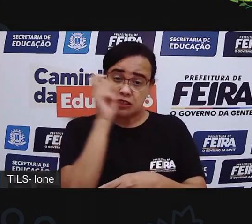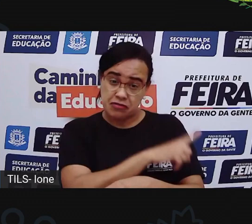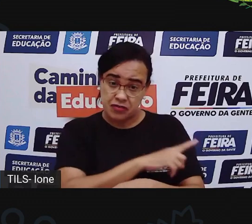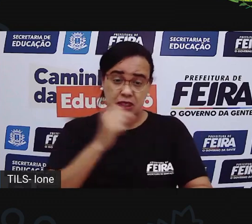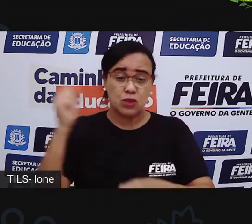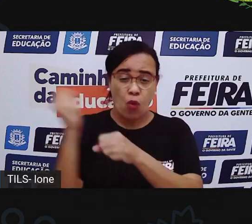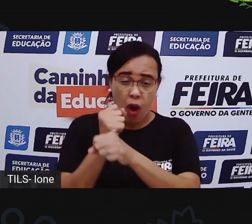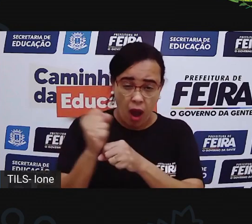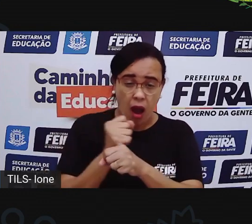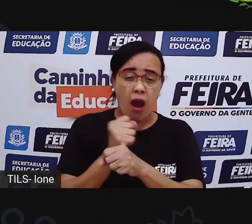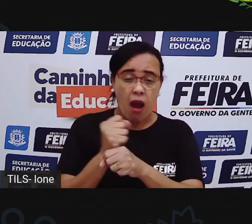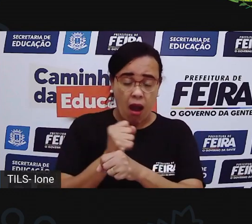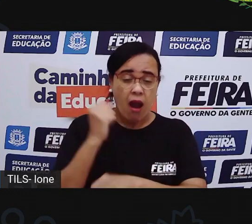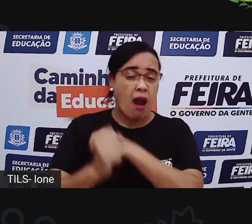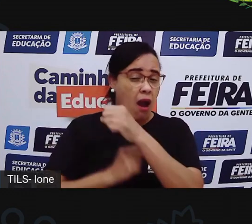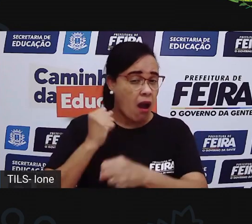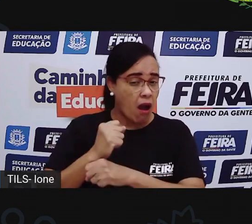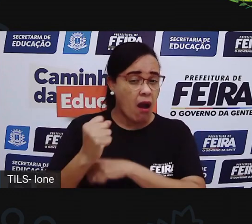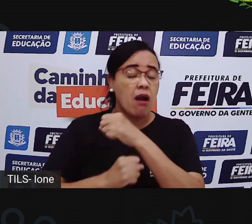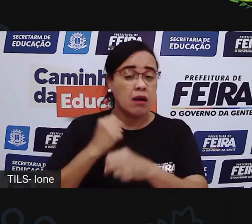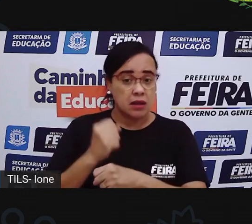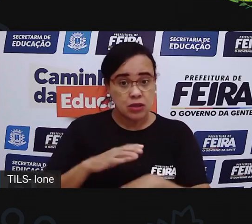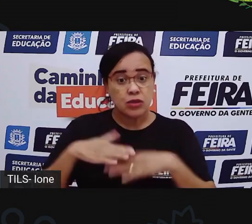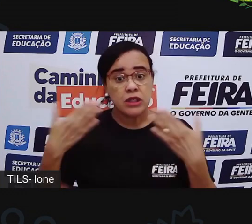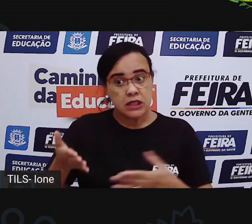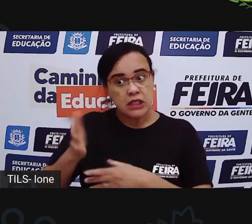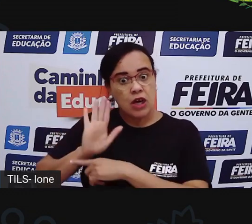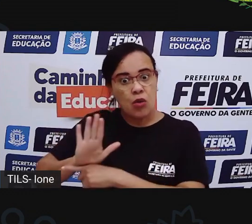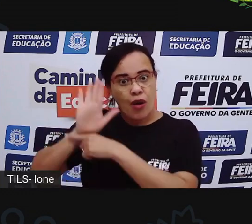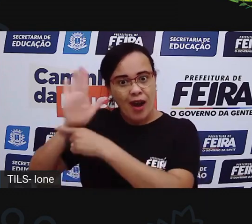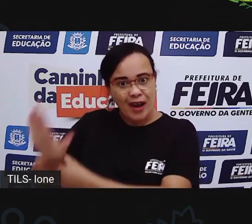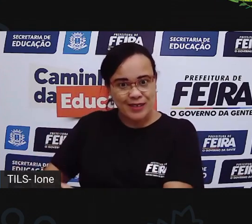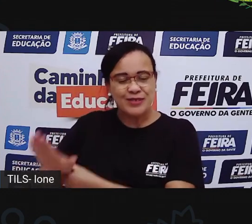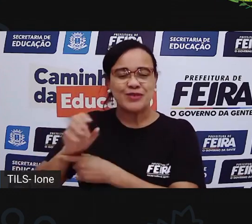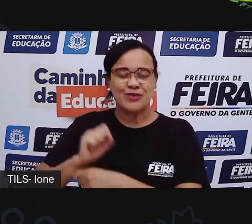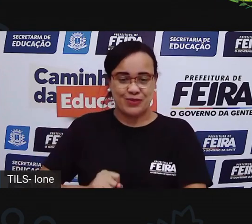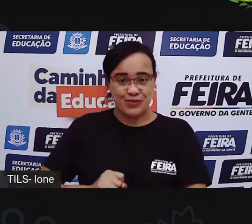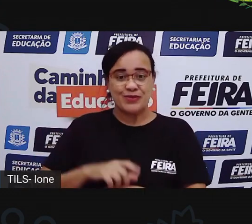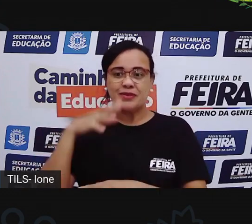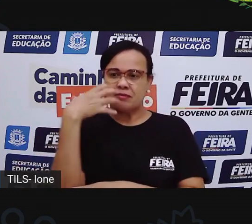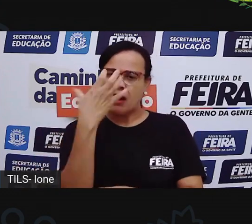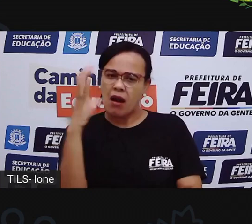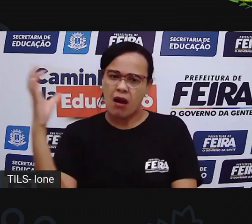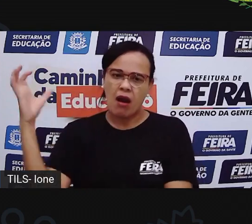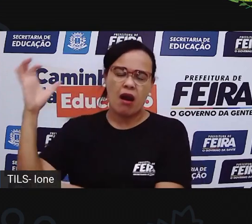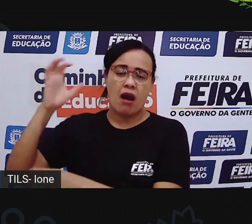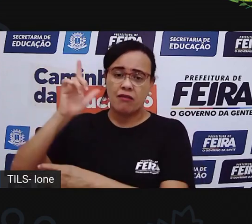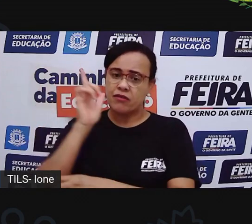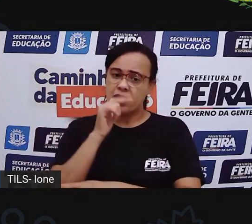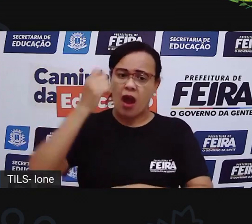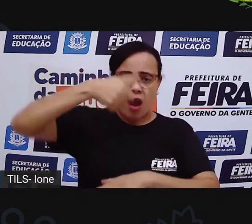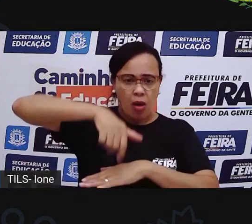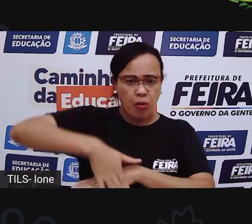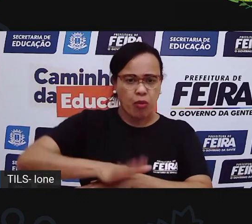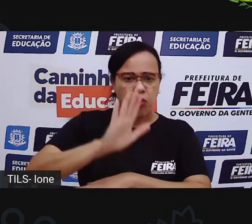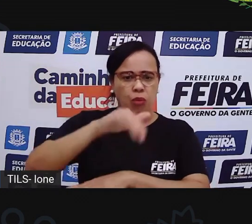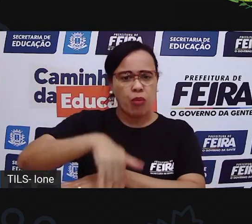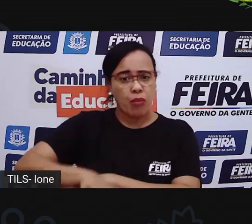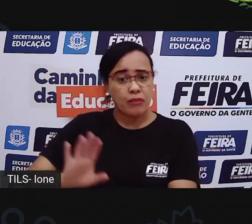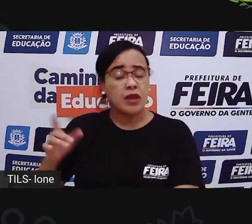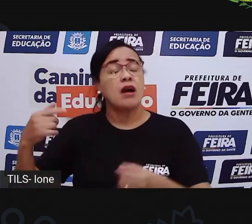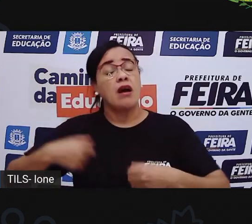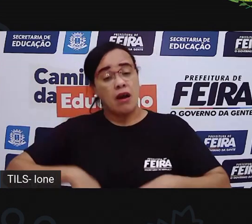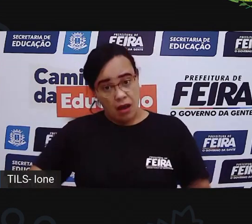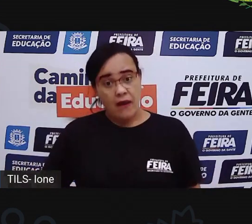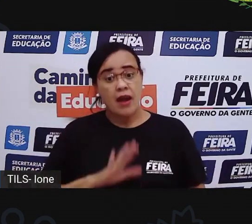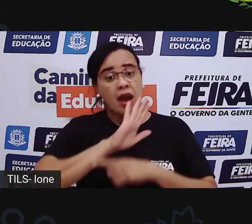ajudando a natureza, né? A preservar a natureza. tá, além de reciclar, né, a garrafa pet, a gente